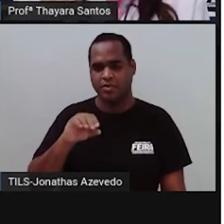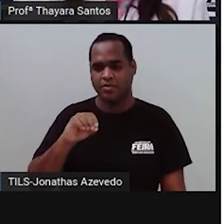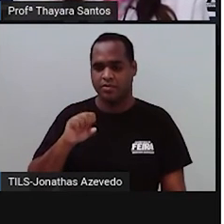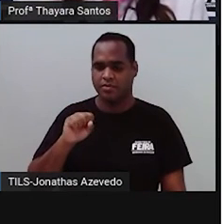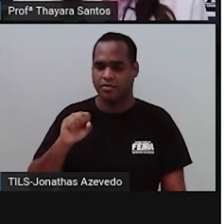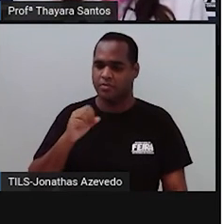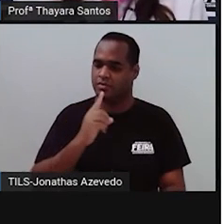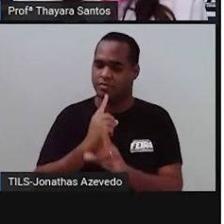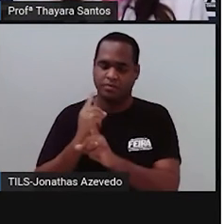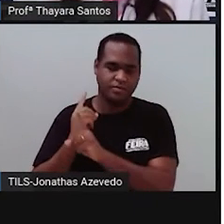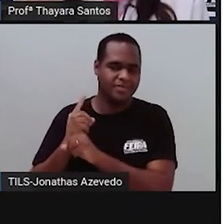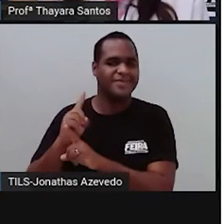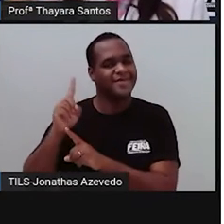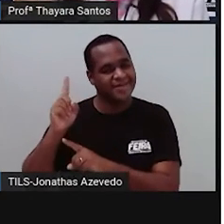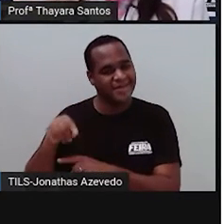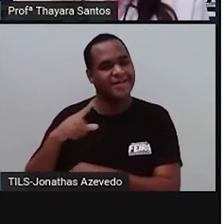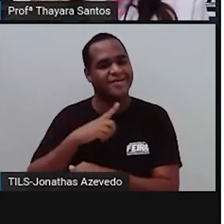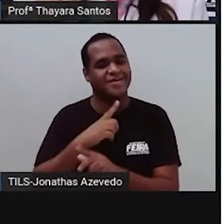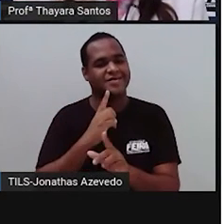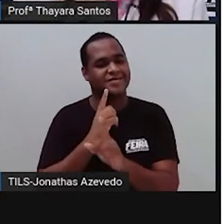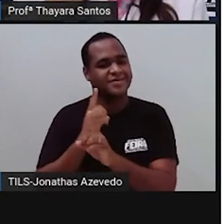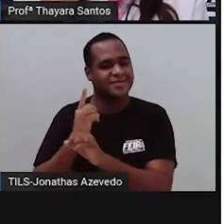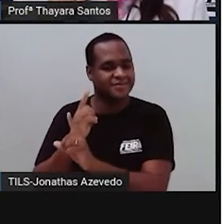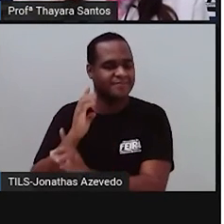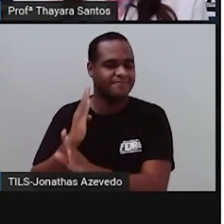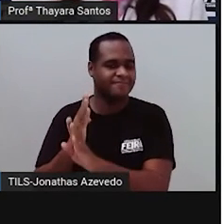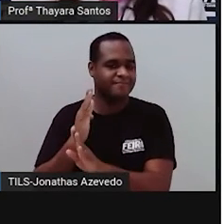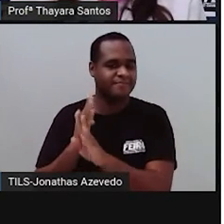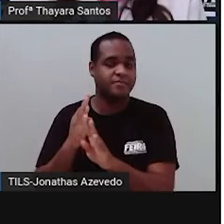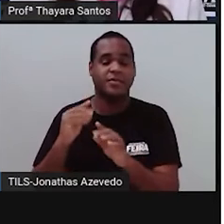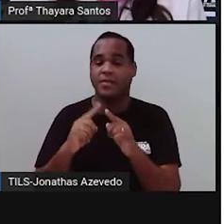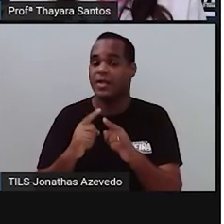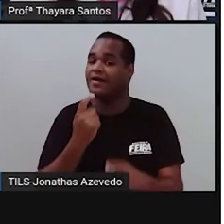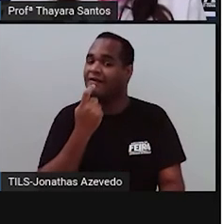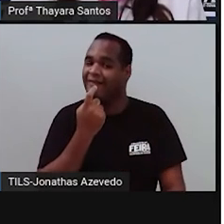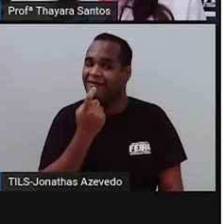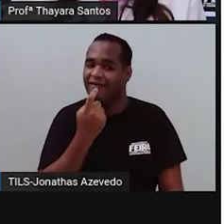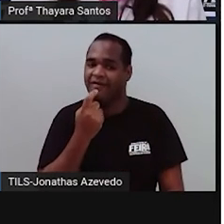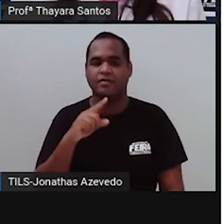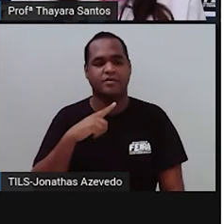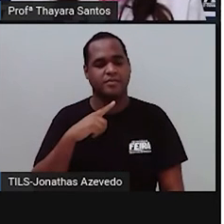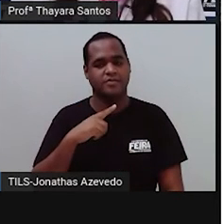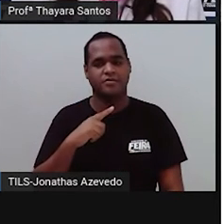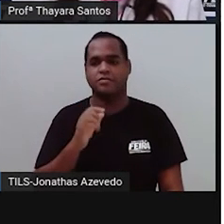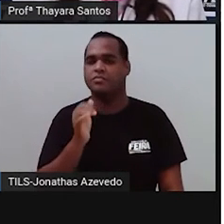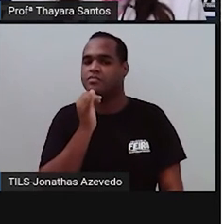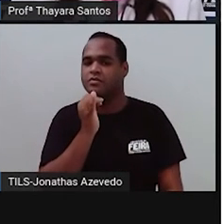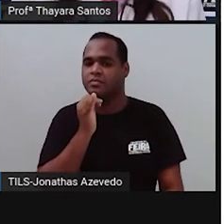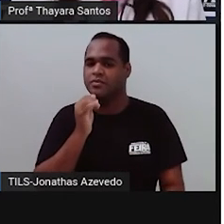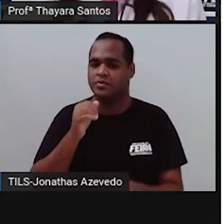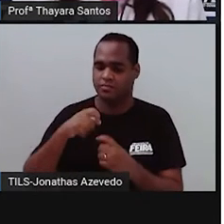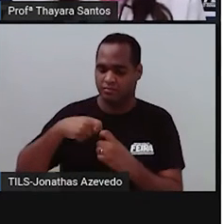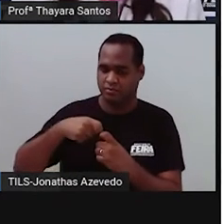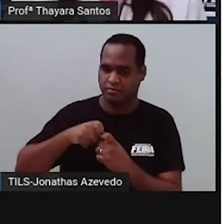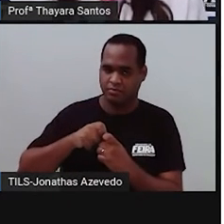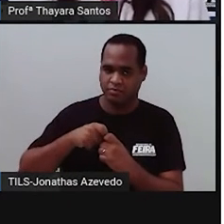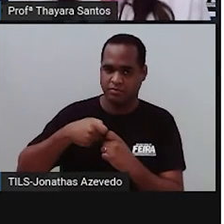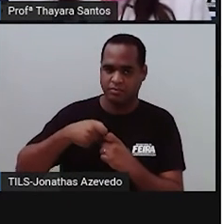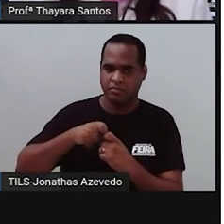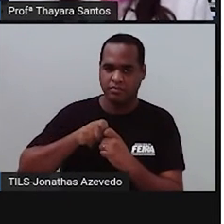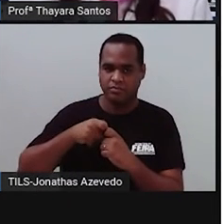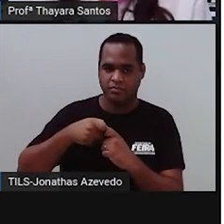encontrado nas cartilagens, que são as zonas de encontro entre ossos, né? Aqui eu botei o exemplo dessa articulação, né? Do joelho.